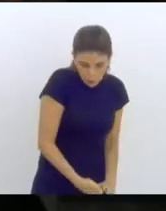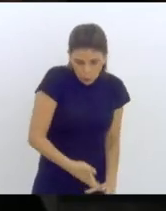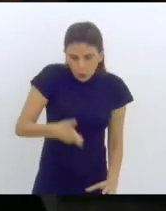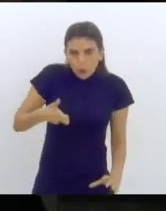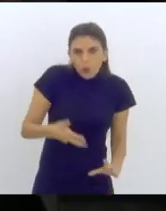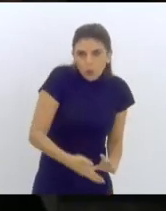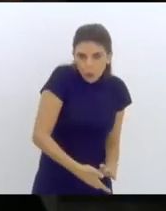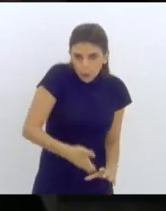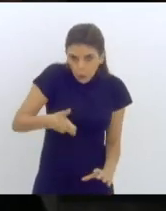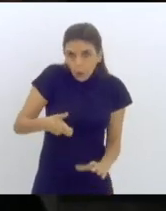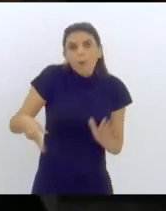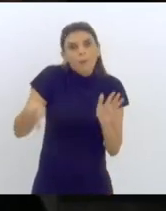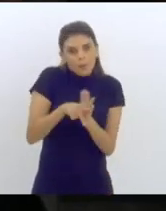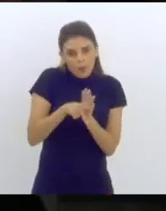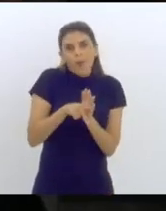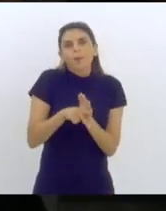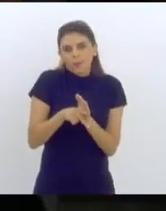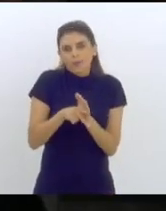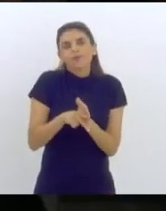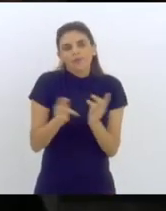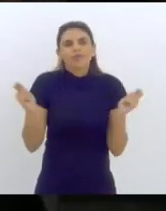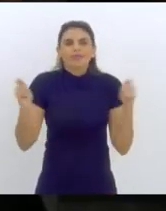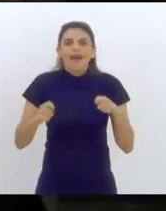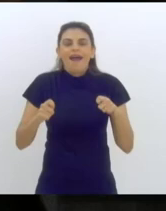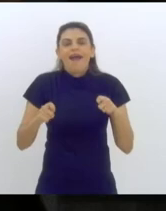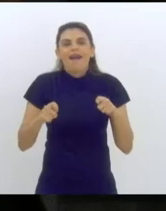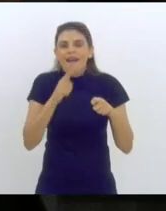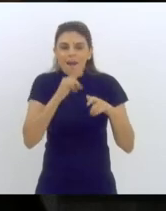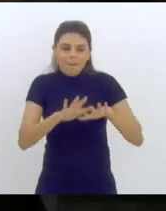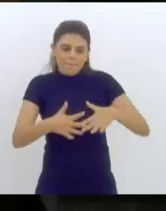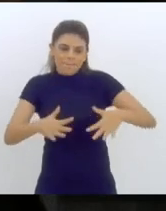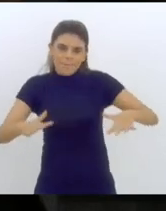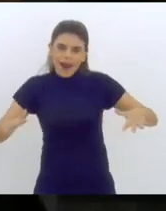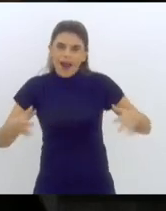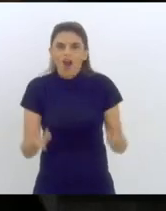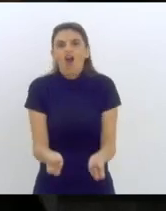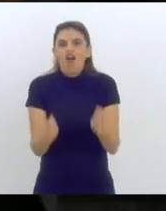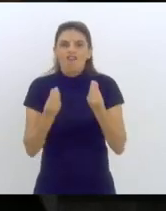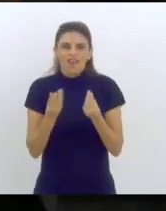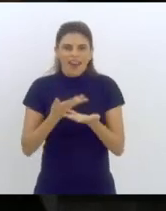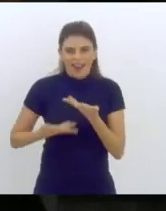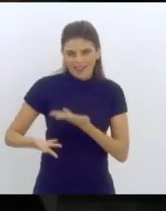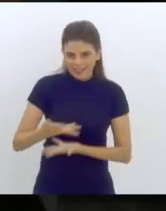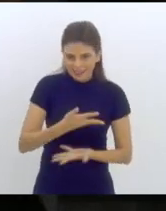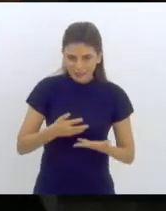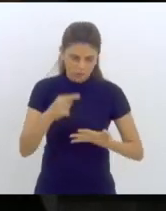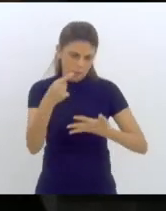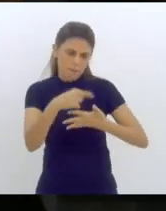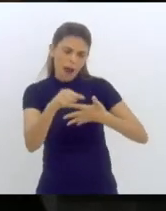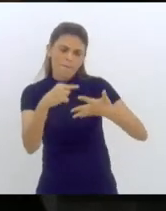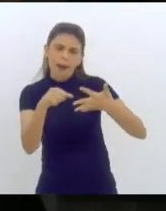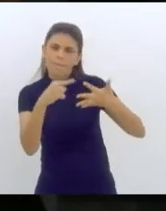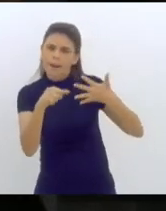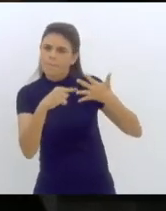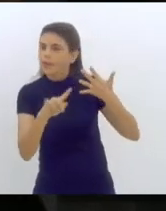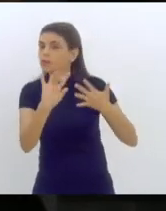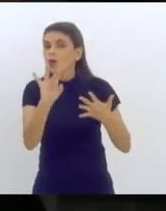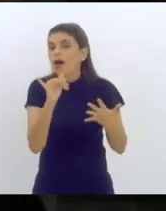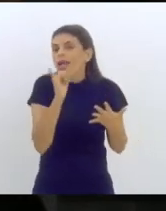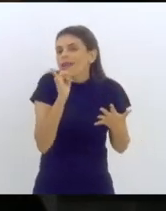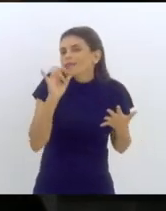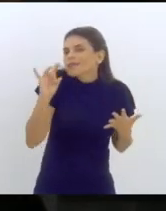que o mar pode nos oferecer. Não estou dando aqui um exemplo